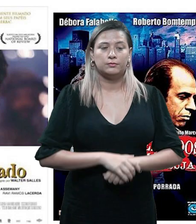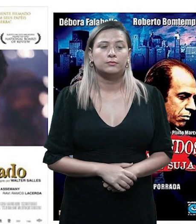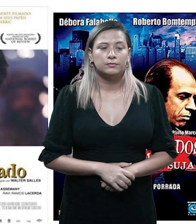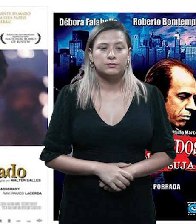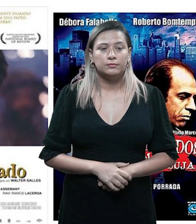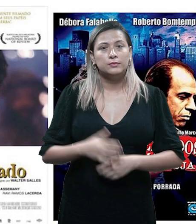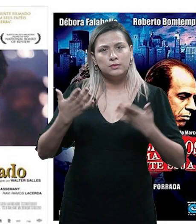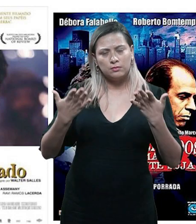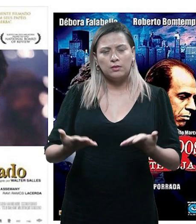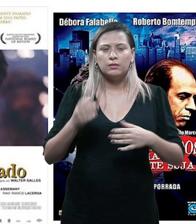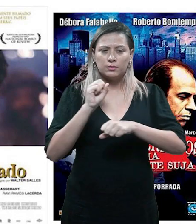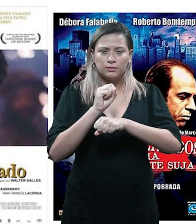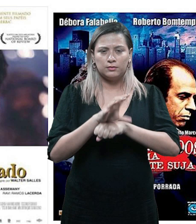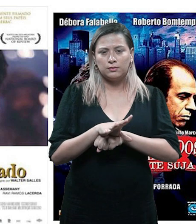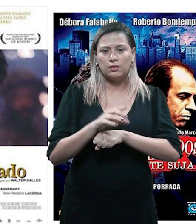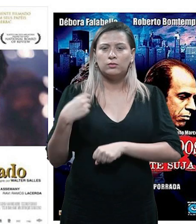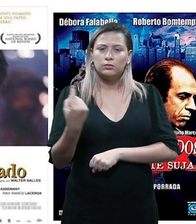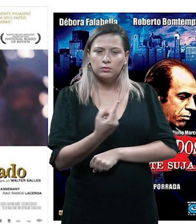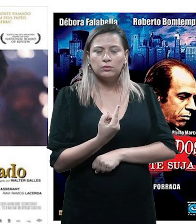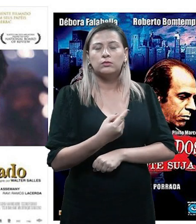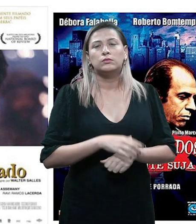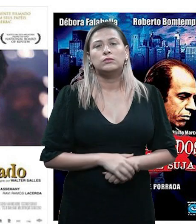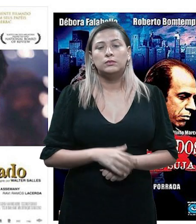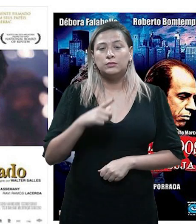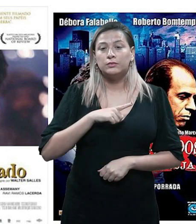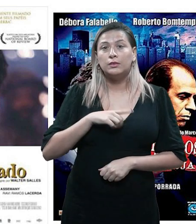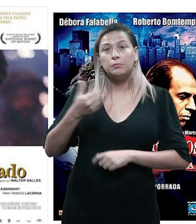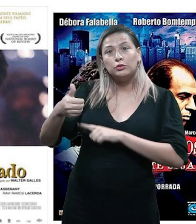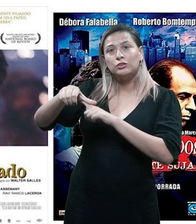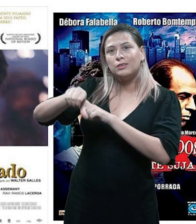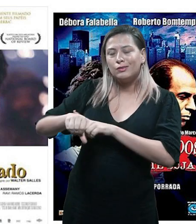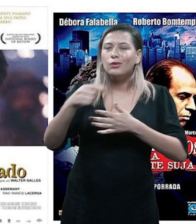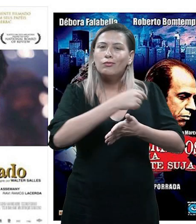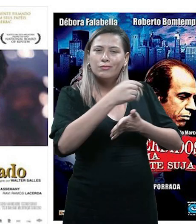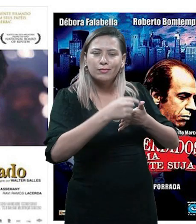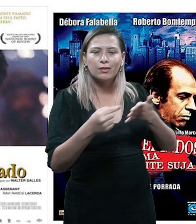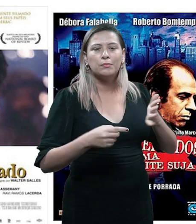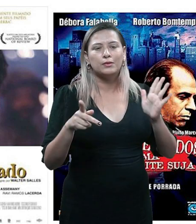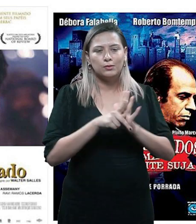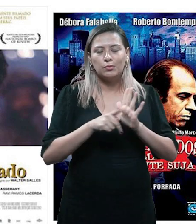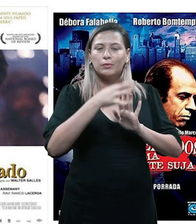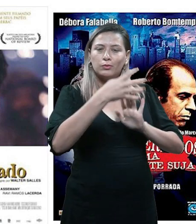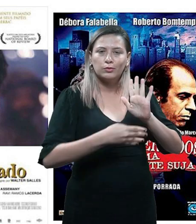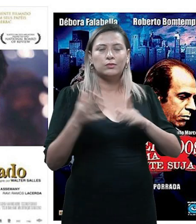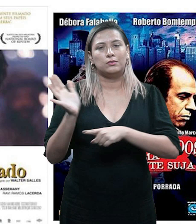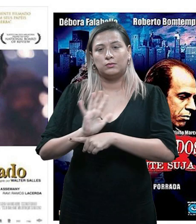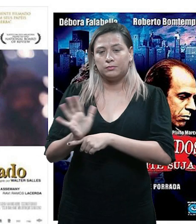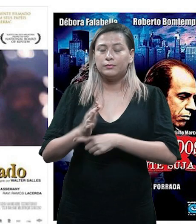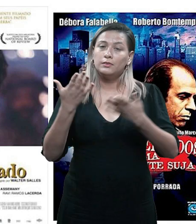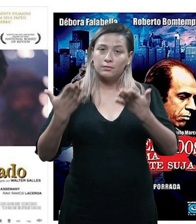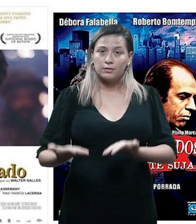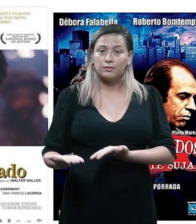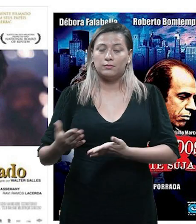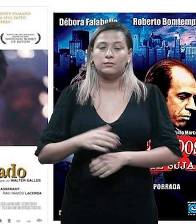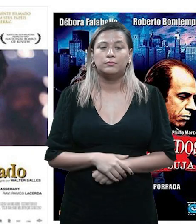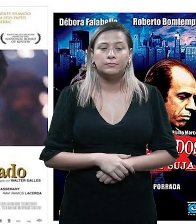Então, nesses slides seguintes, a gente vai falar das 19 ferramentas do roteiro cinematográfico. Aqui no